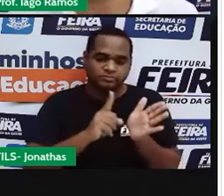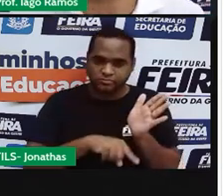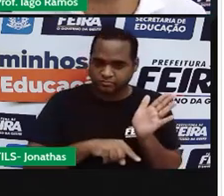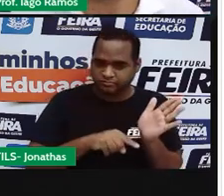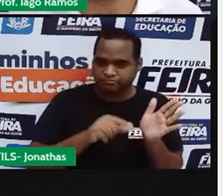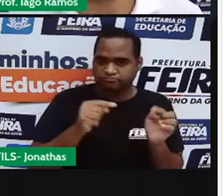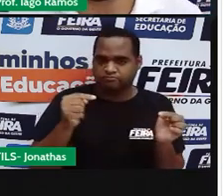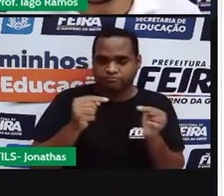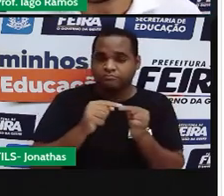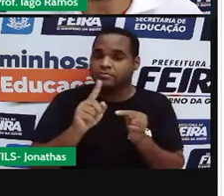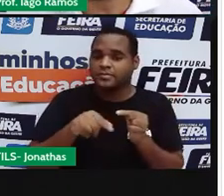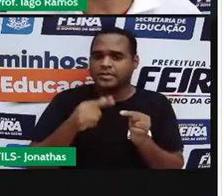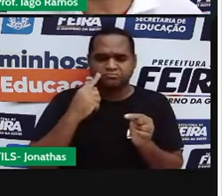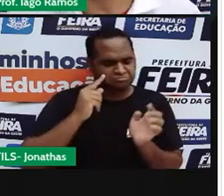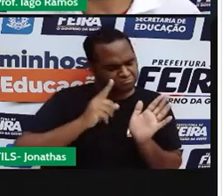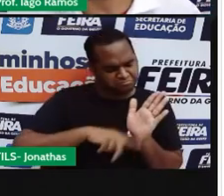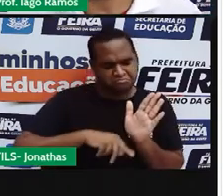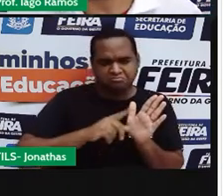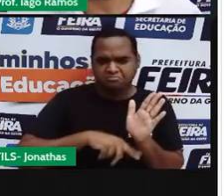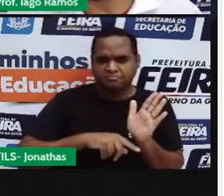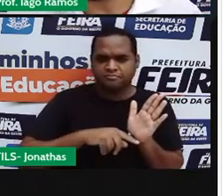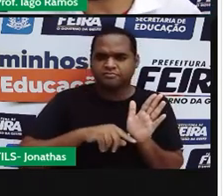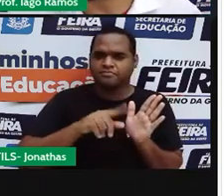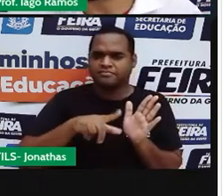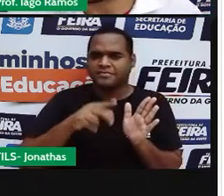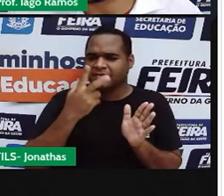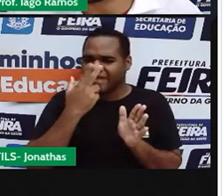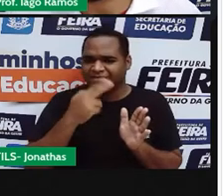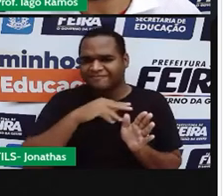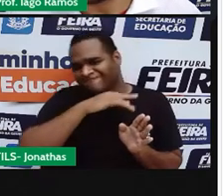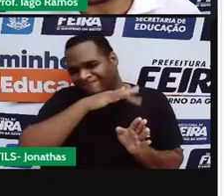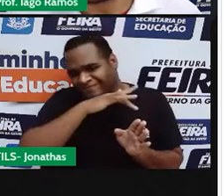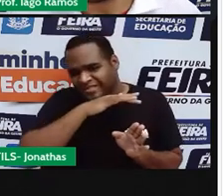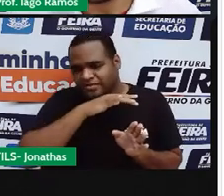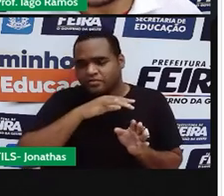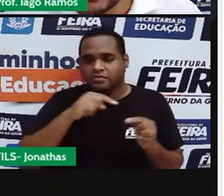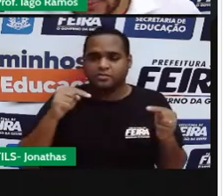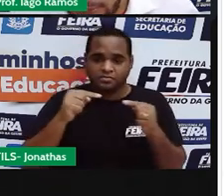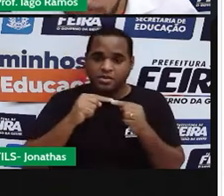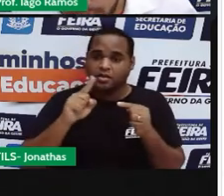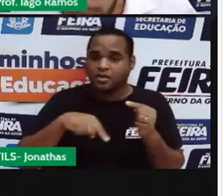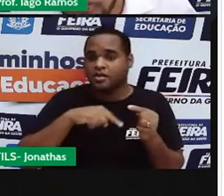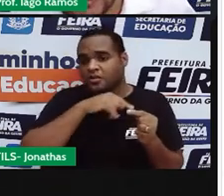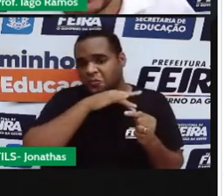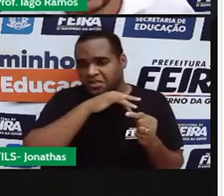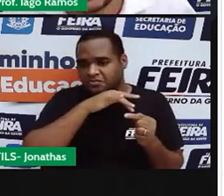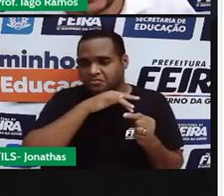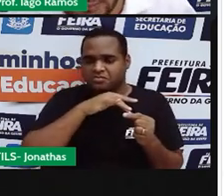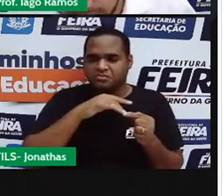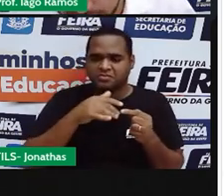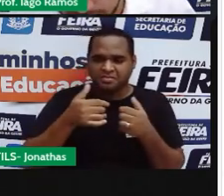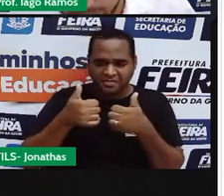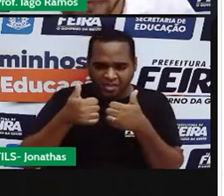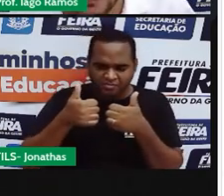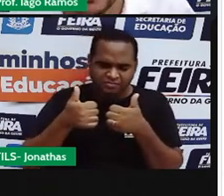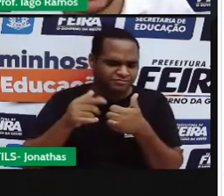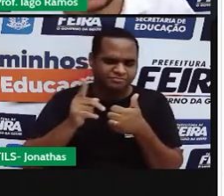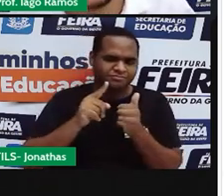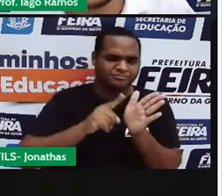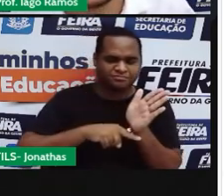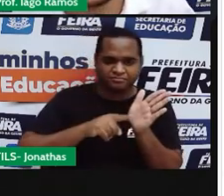dívida, número negativo? Porque dívida é uma coisa ruim. Uma coisa ruim é uma coisa negativa.